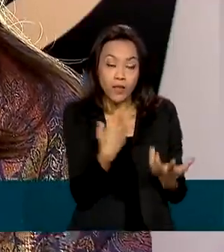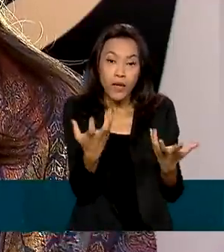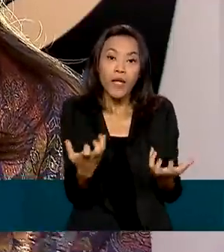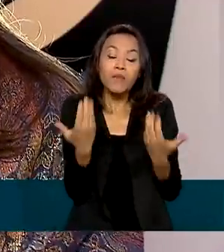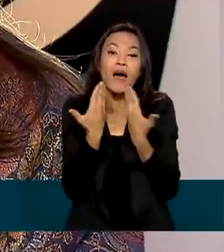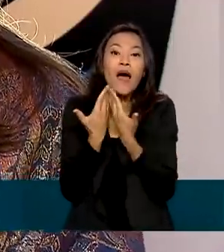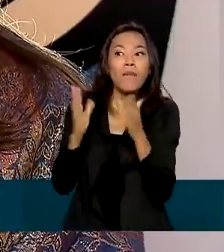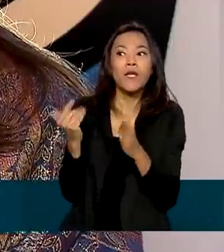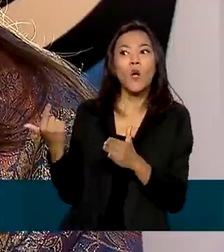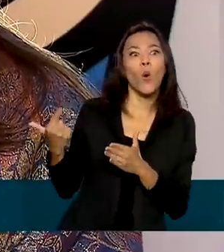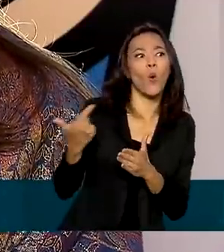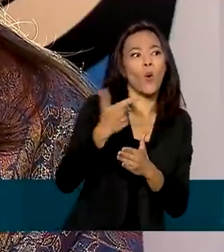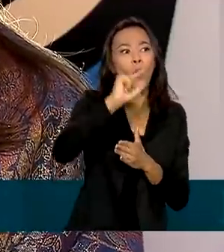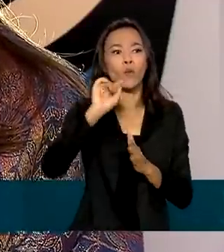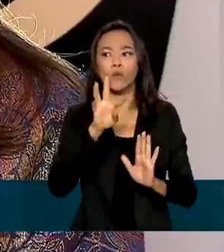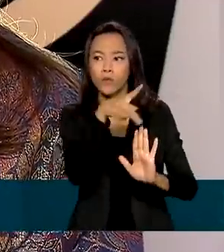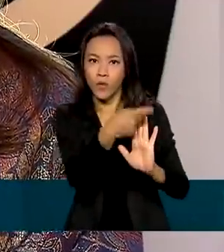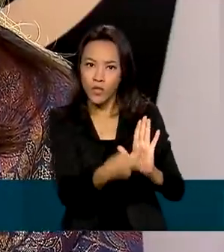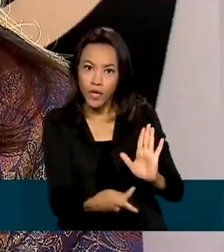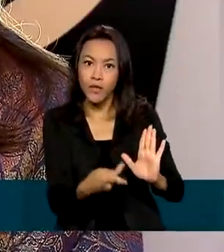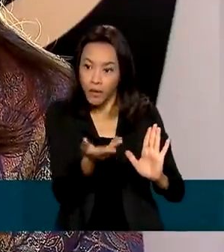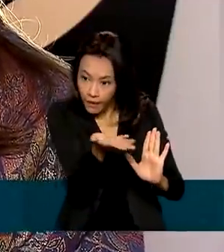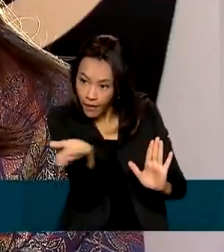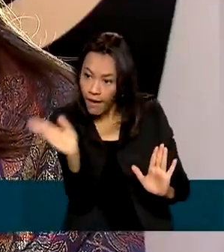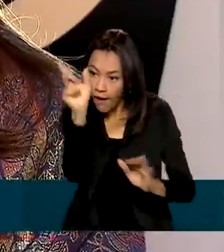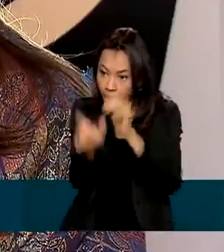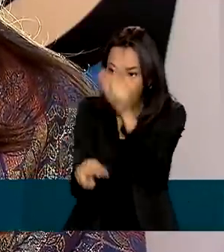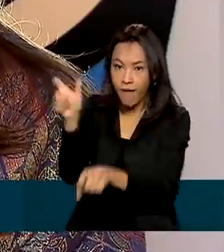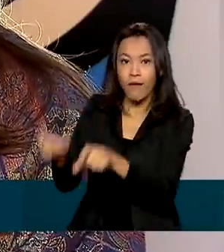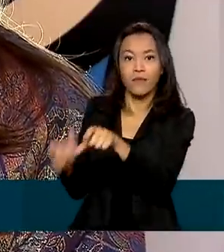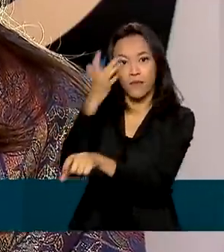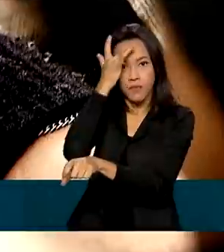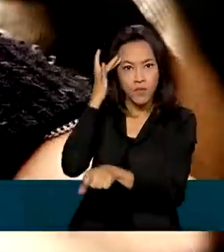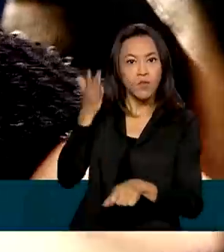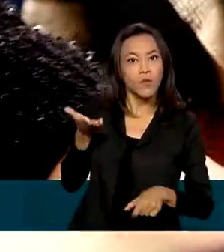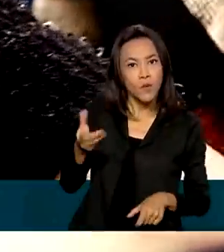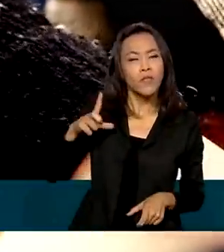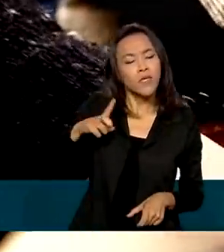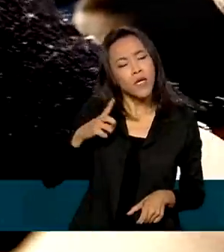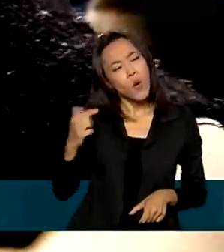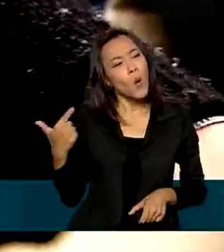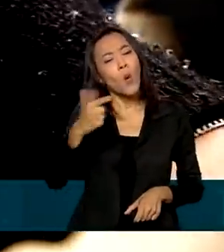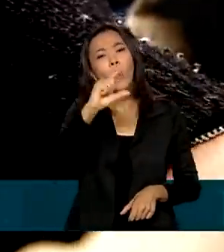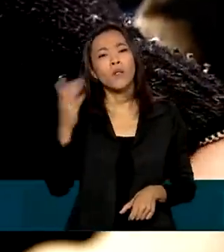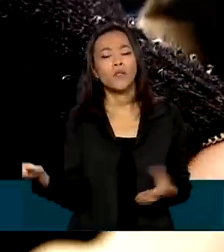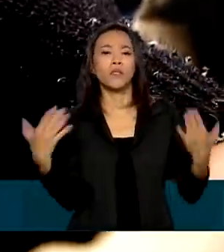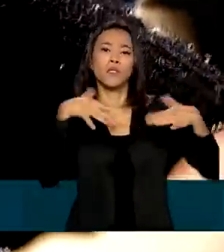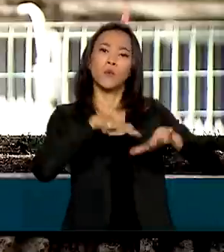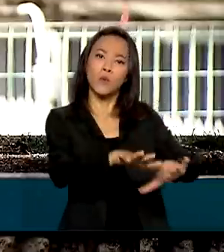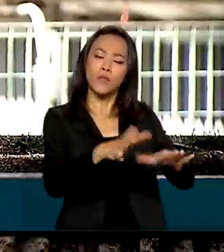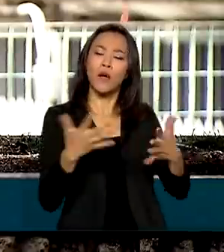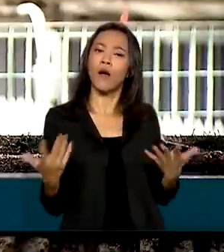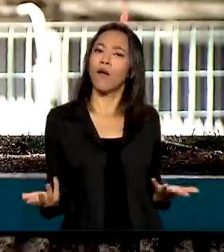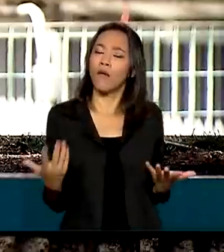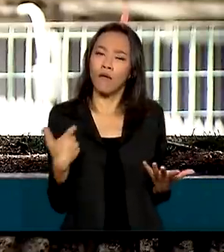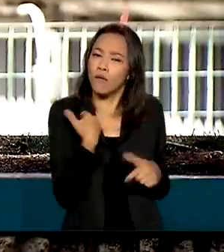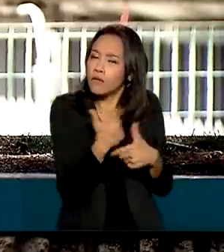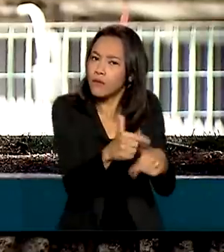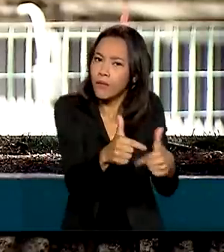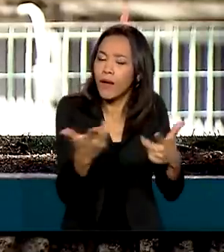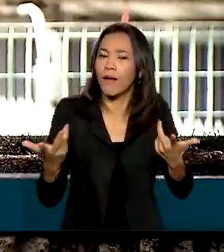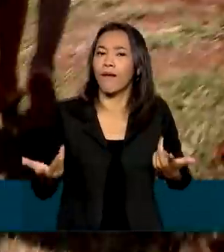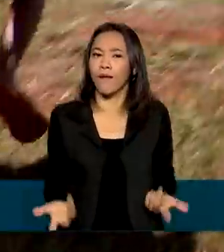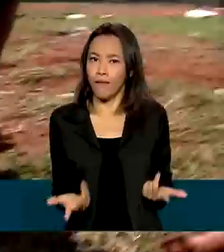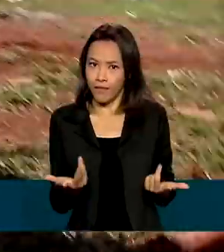projetos e opções para que essas pessoas também tenham outras formas de inclusão produtiva, outras formas de trabalho